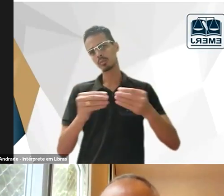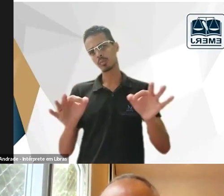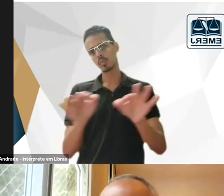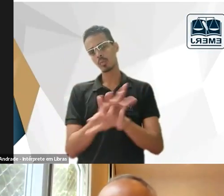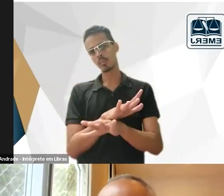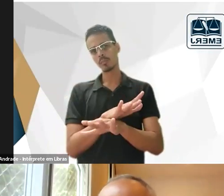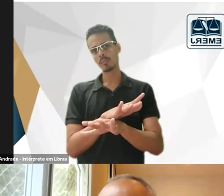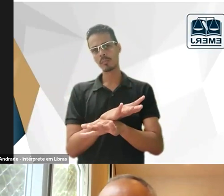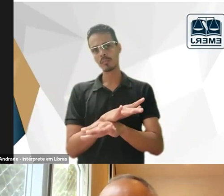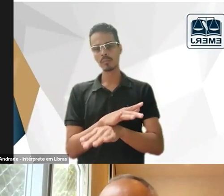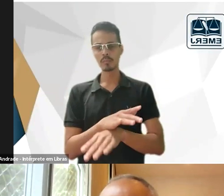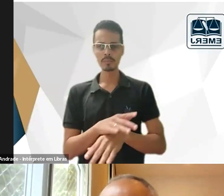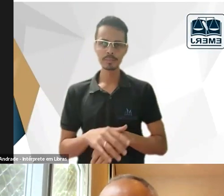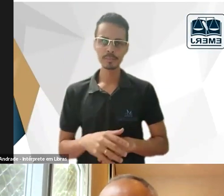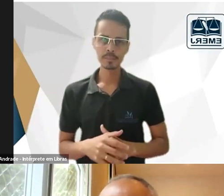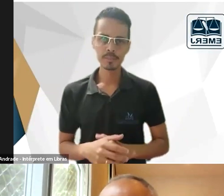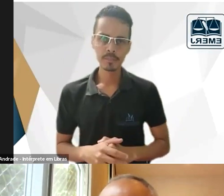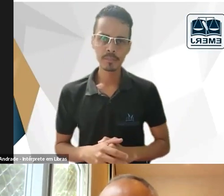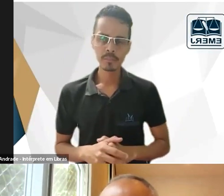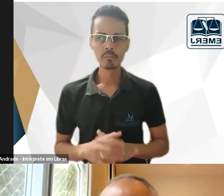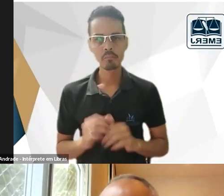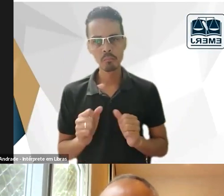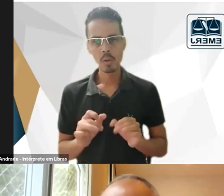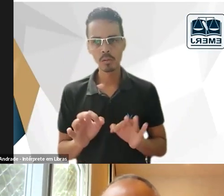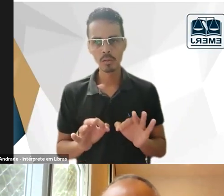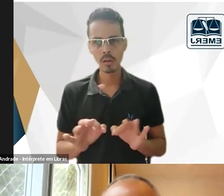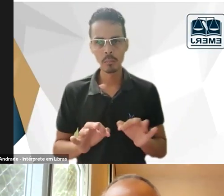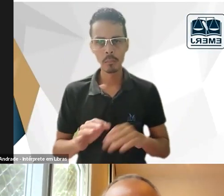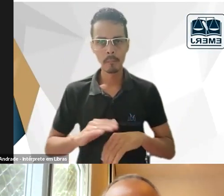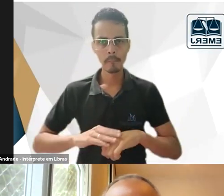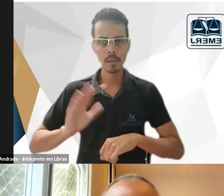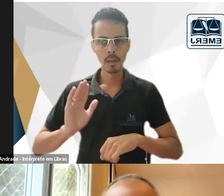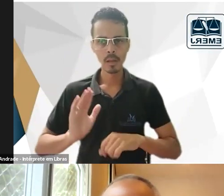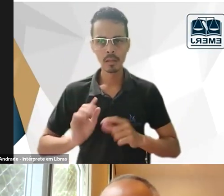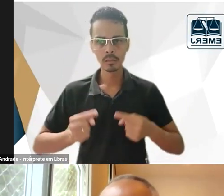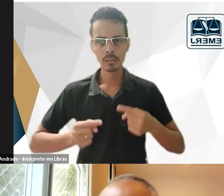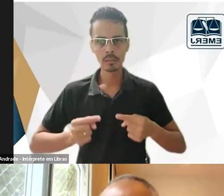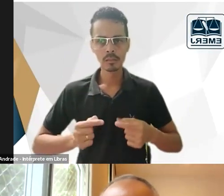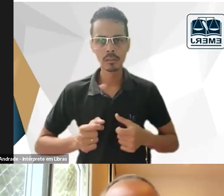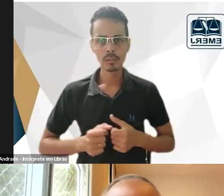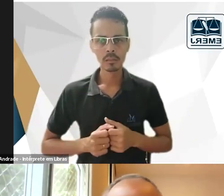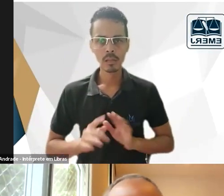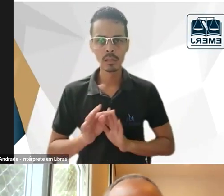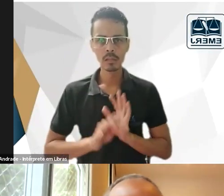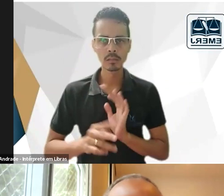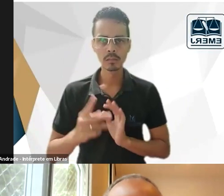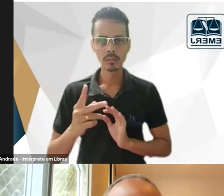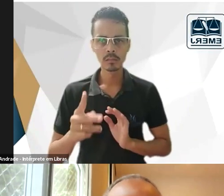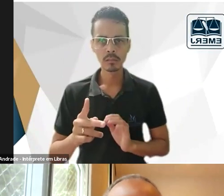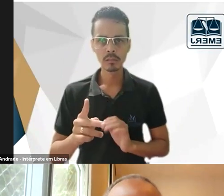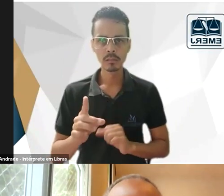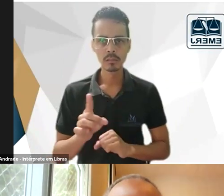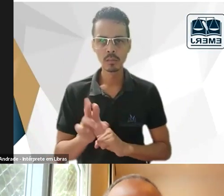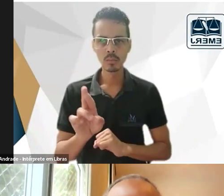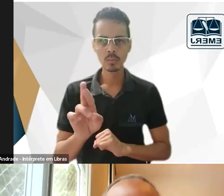que a gente possa elaborar um pouquinho mais e discutir um pouquinho mais ainda a tese do senhor de doutorado